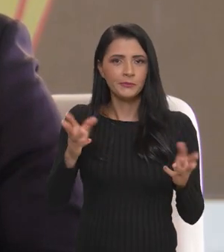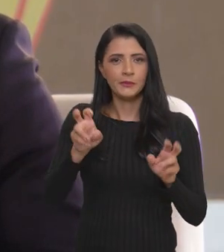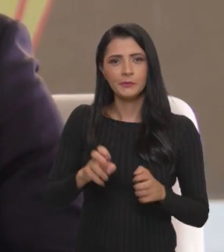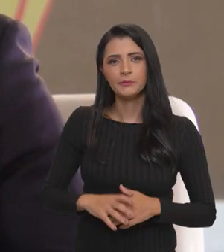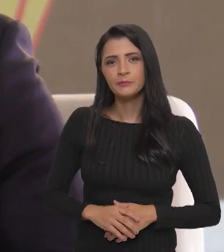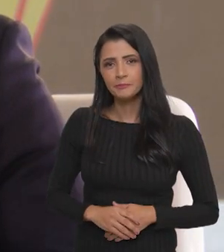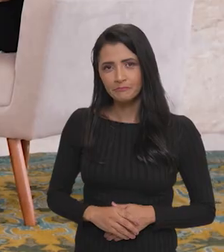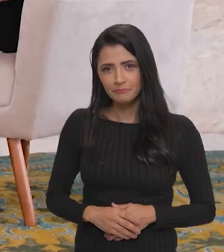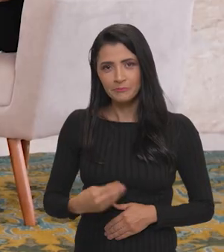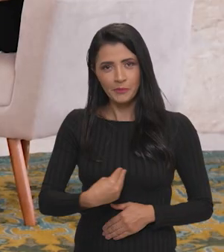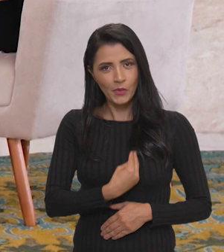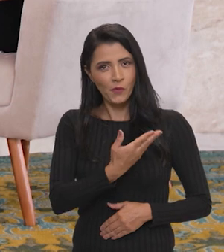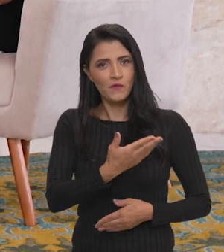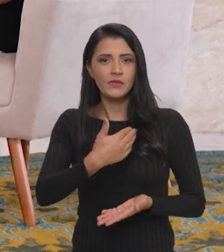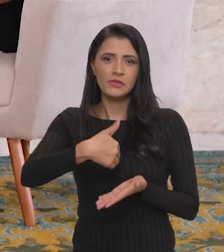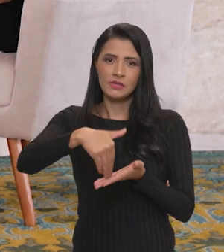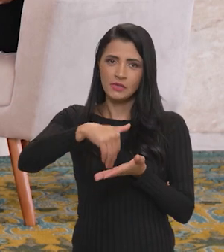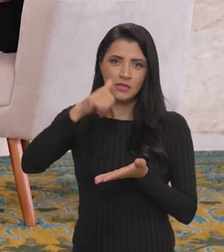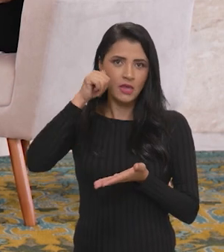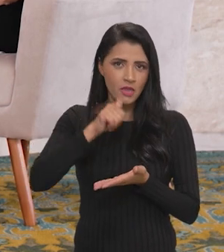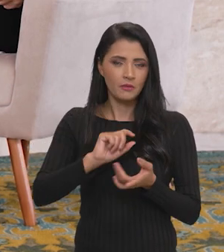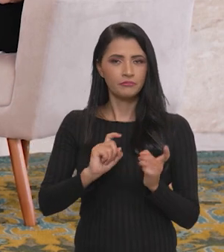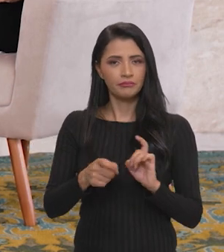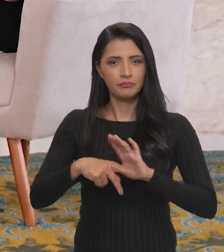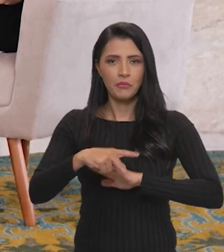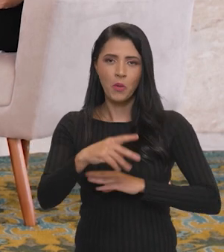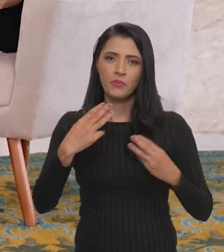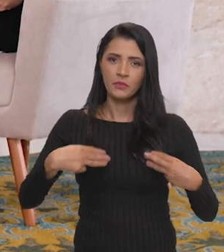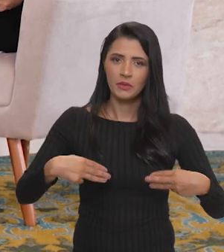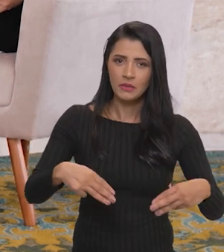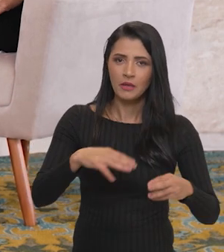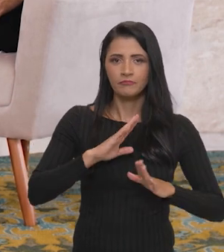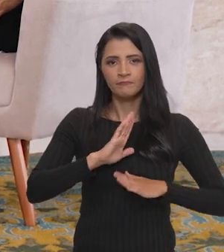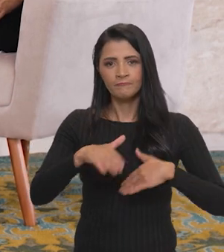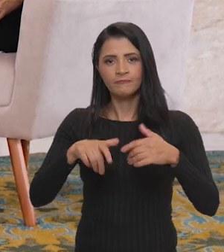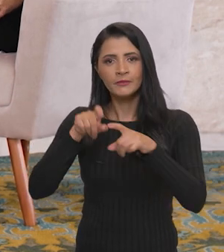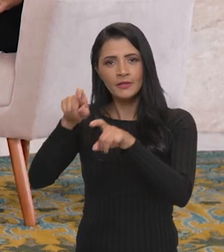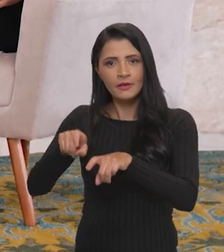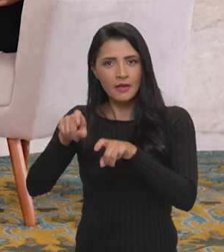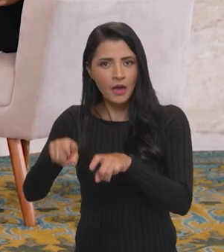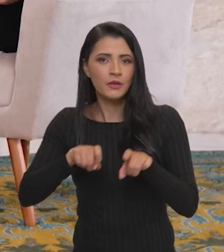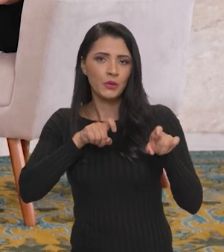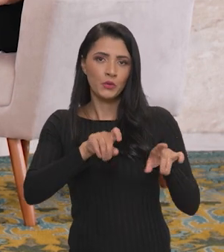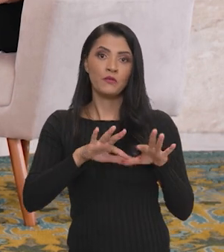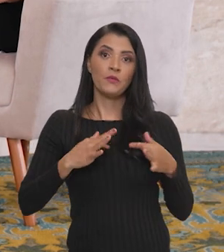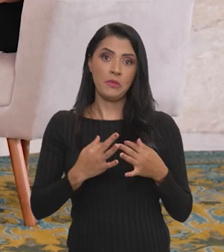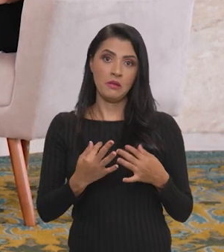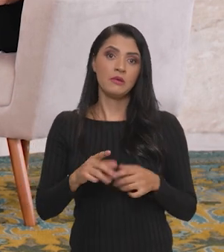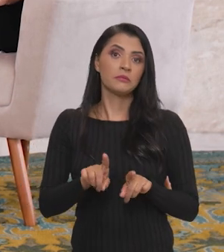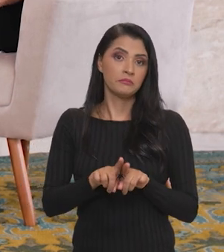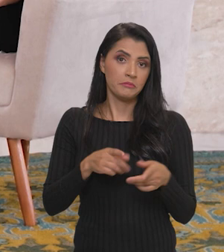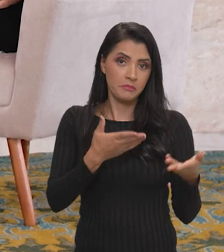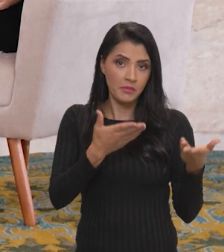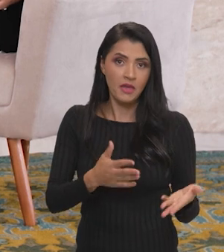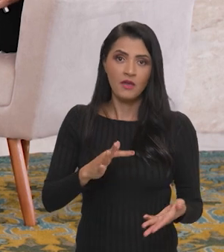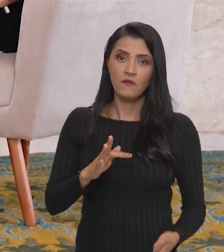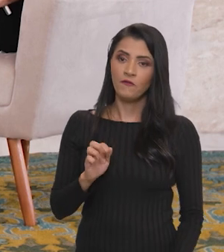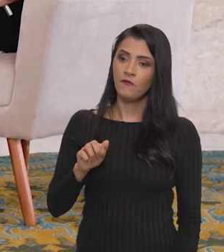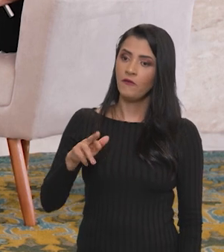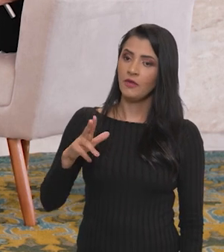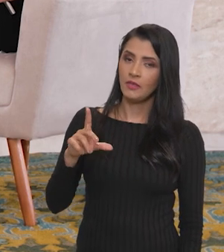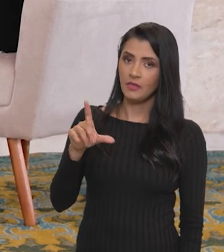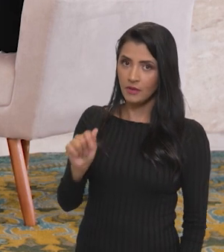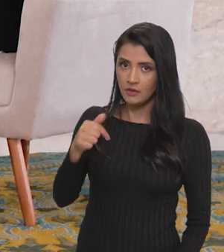pouco com esse tema. Eu estou conversando com a secretária executiva do Ministério do Desenvolvimento Agrário e Agricultura Familiar,